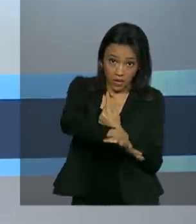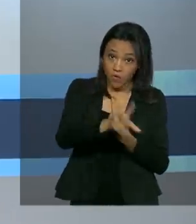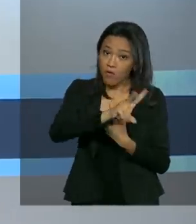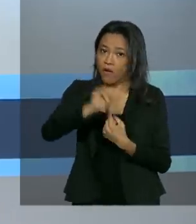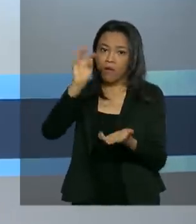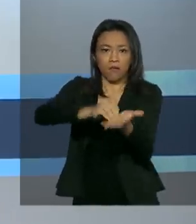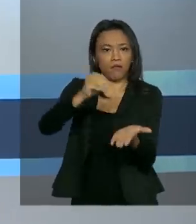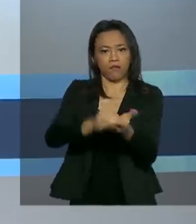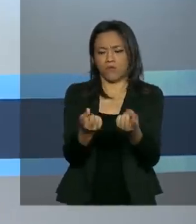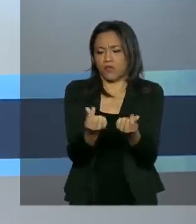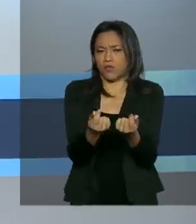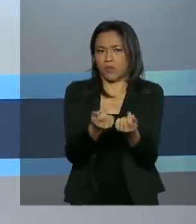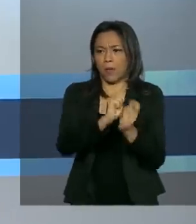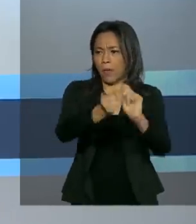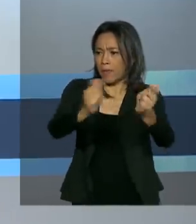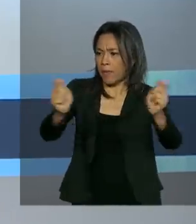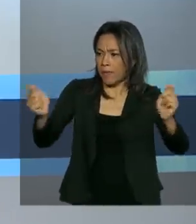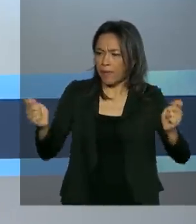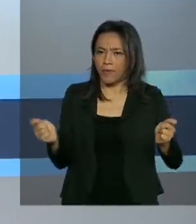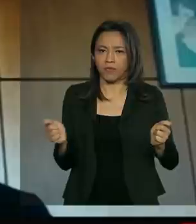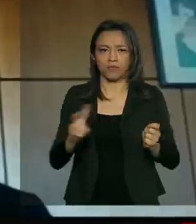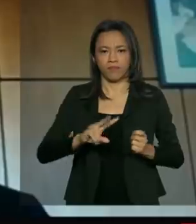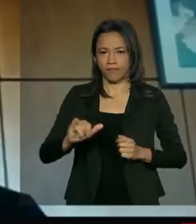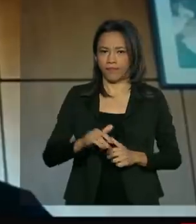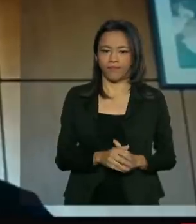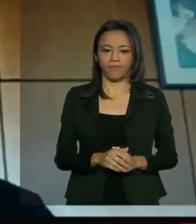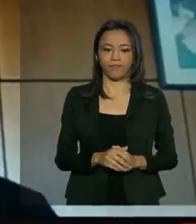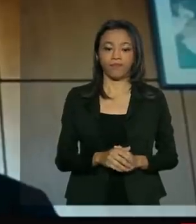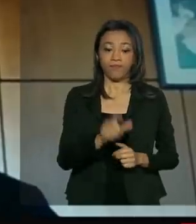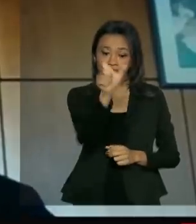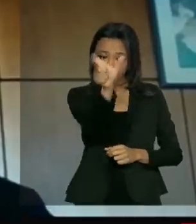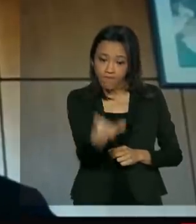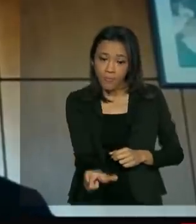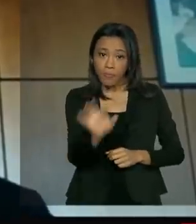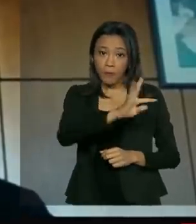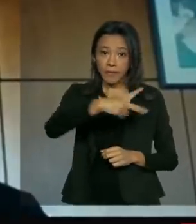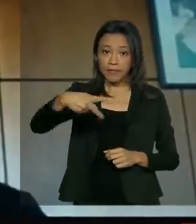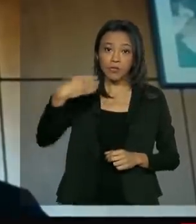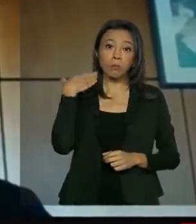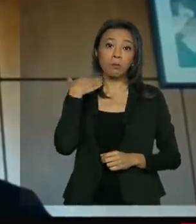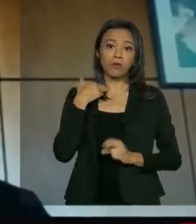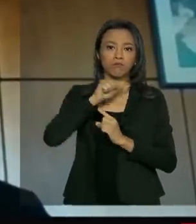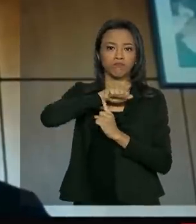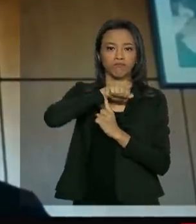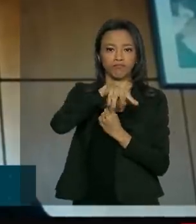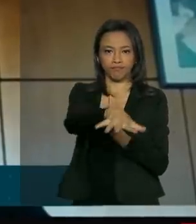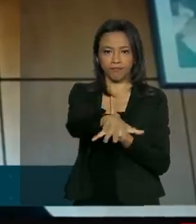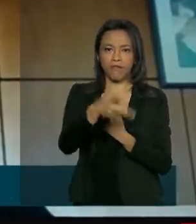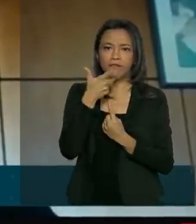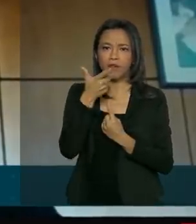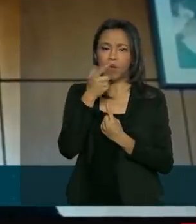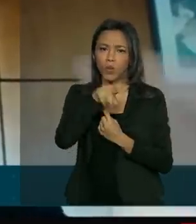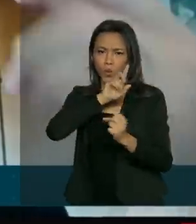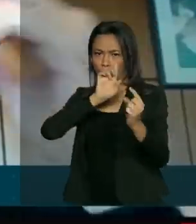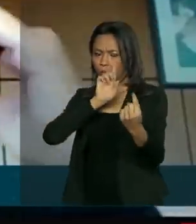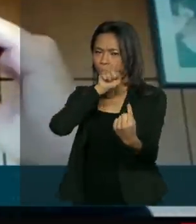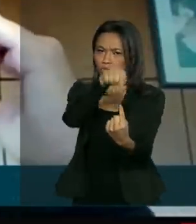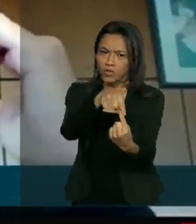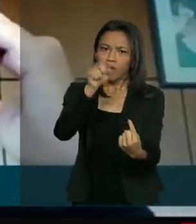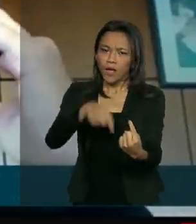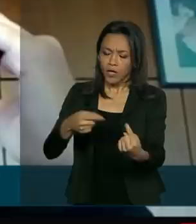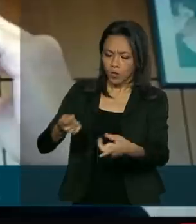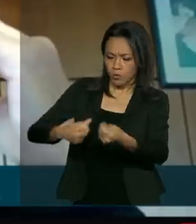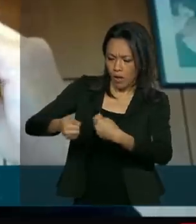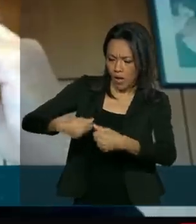para o pagamento do auxílio emergencial. O presidente do Banco Central defendeu que a meta é manter os mercados operando